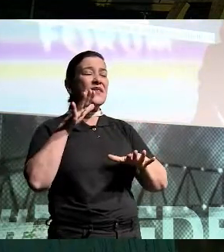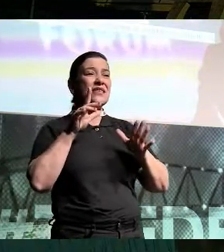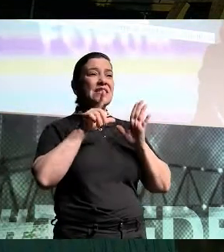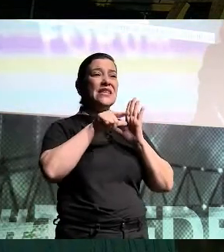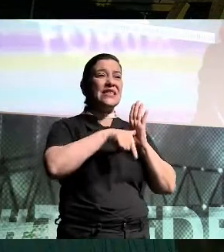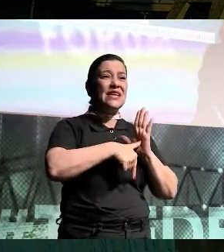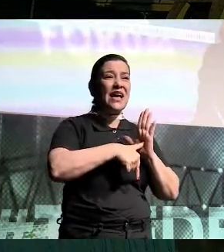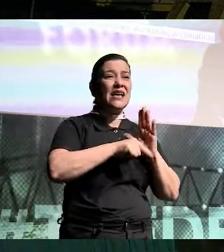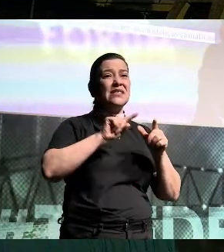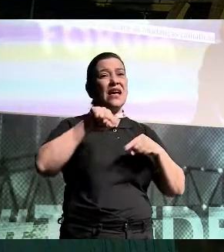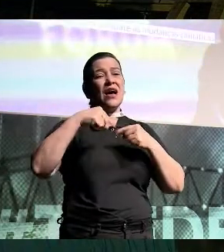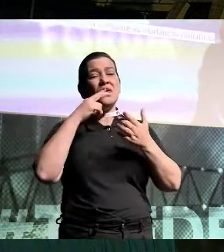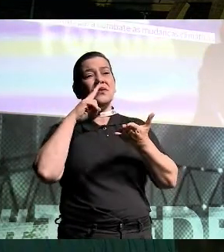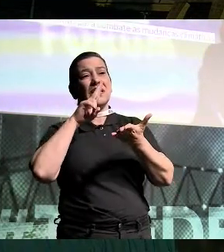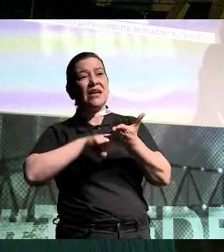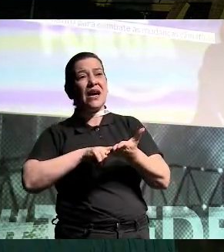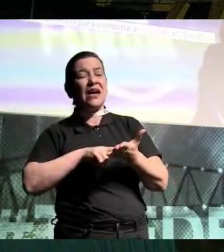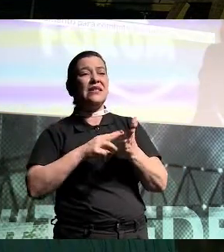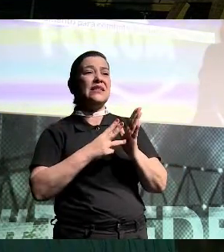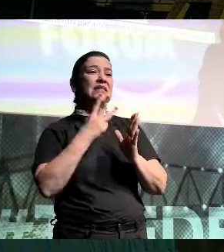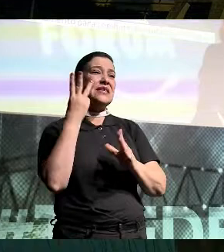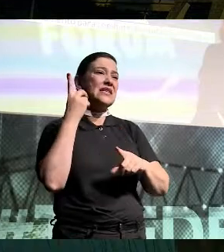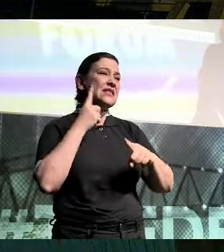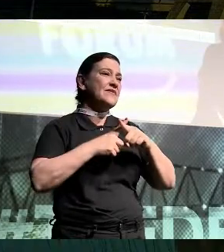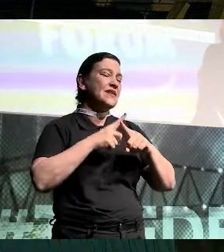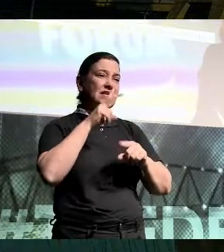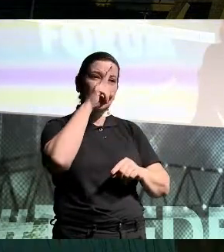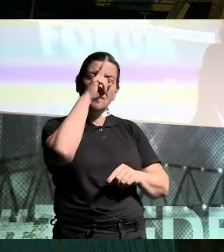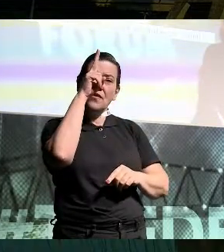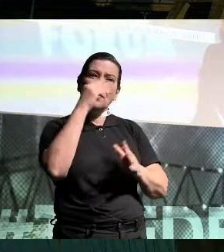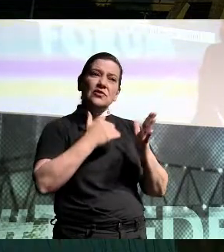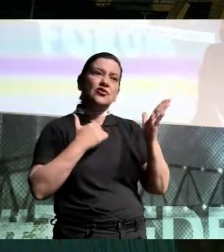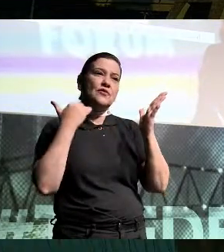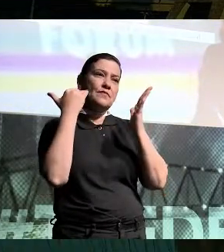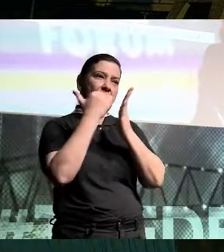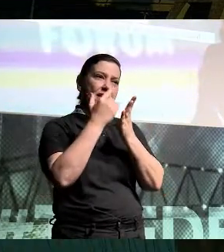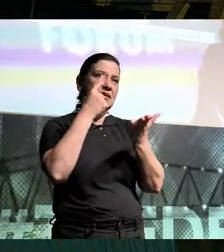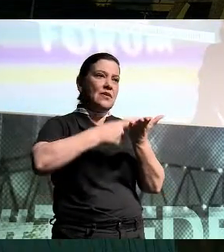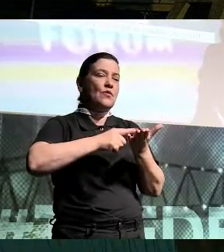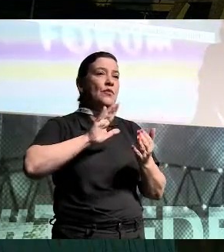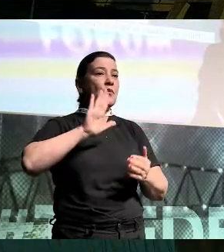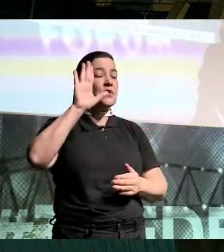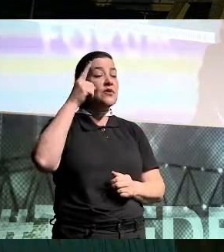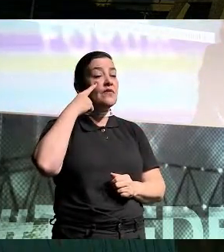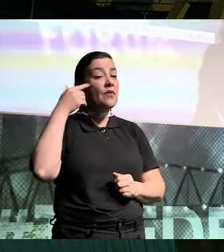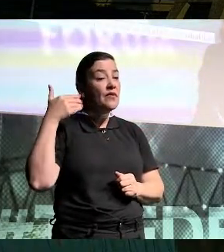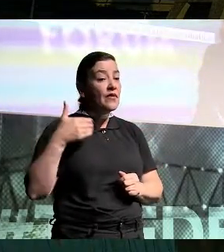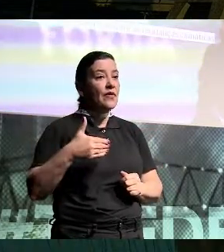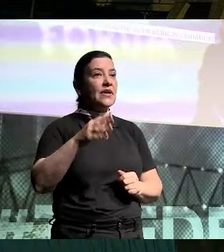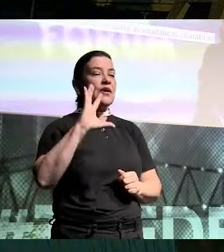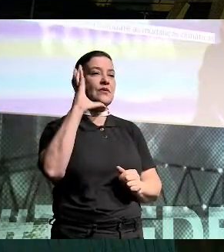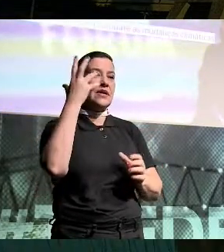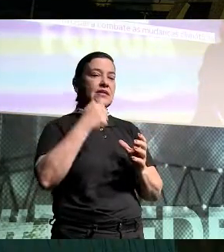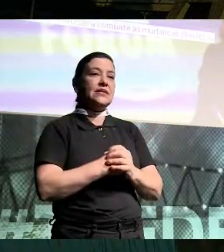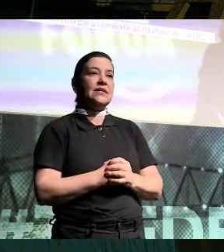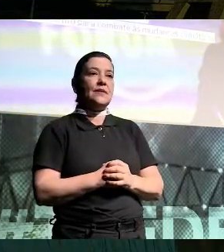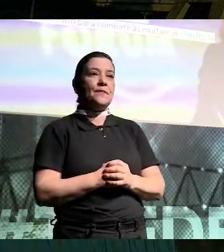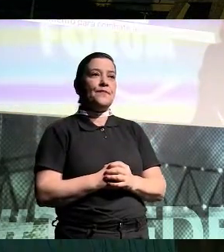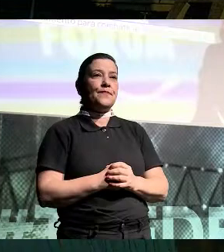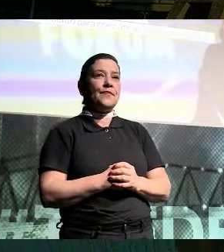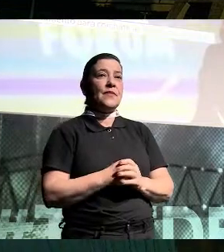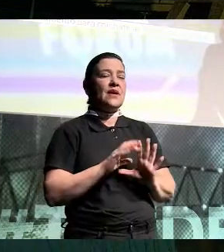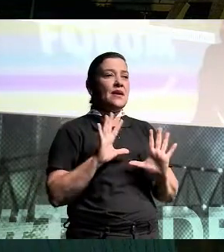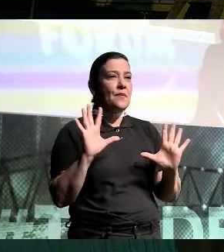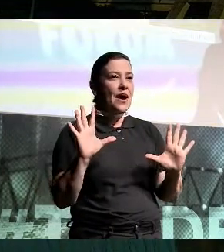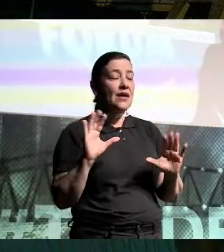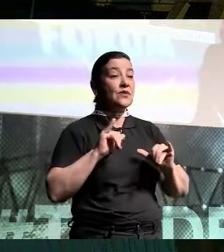na próxima carta já vai vir três vezes mais forte em relação a compromissos. Vamos ver o que vem pela frente, né? Mas não é para... Acho que a